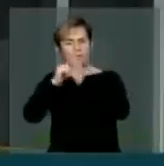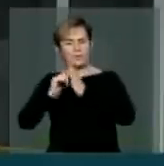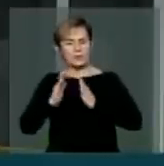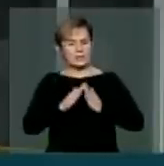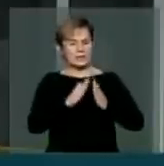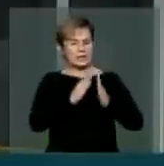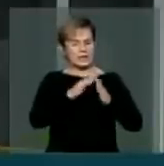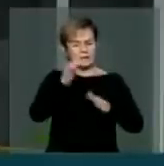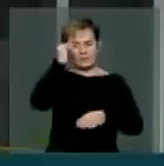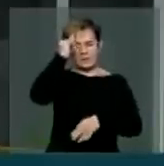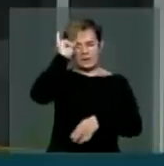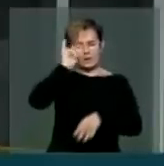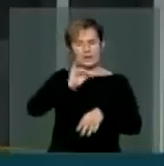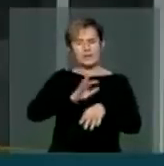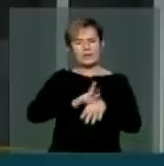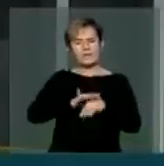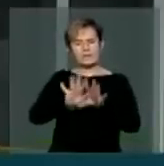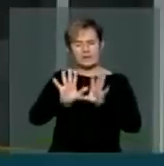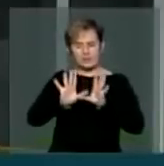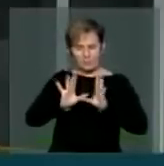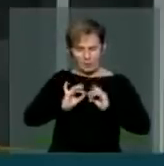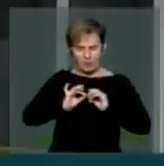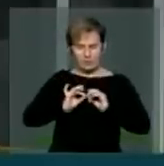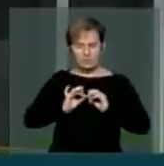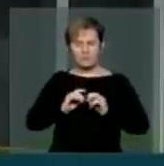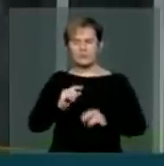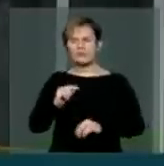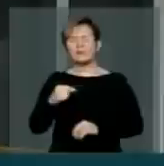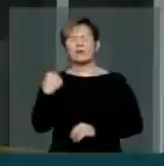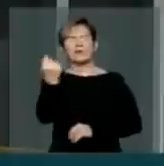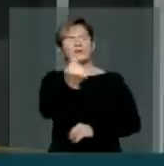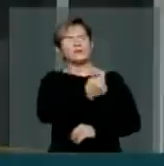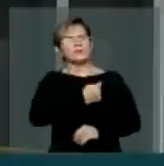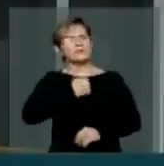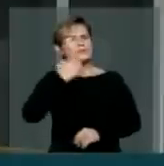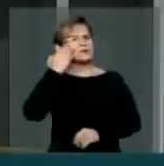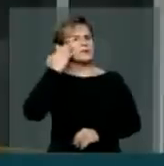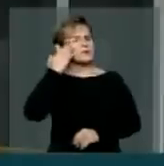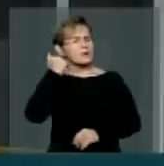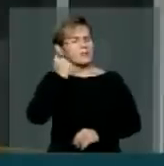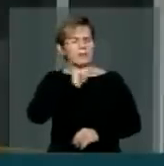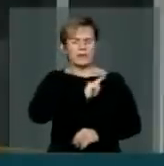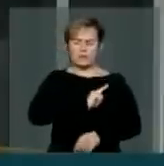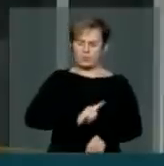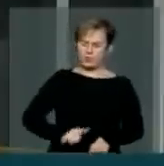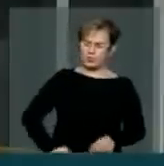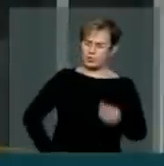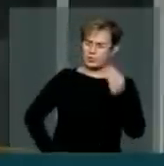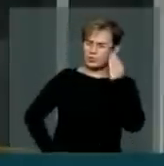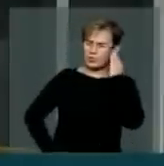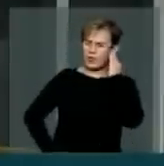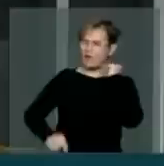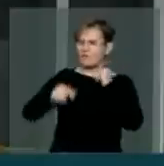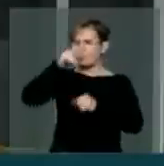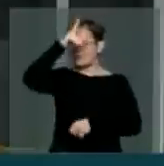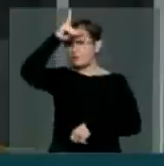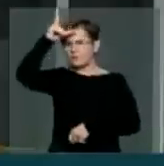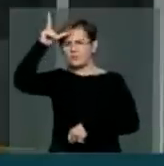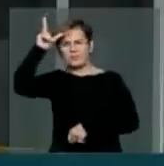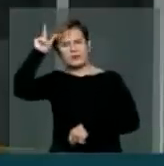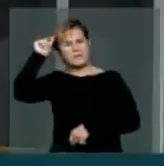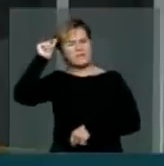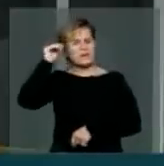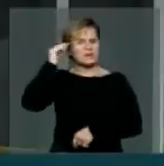adoecer. Todos nós sabemos, o nosso governo sabe, os prefeitos sabem,